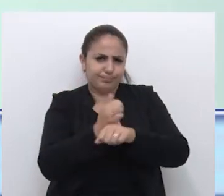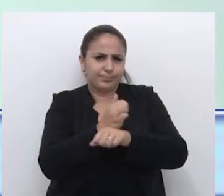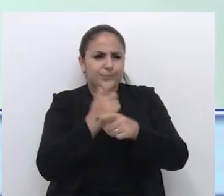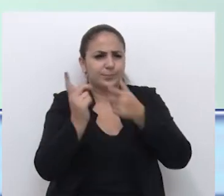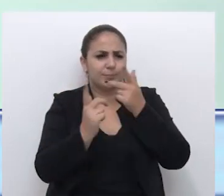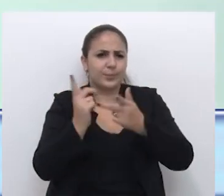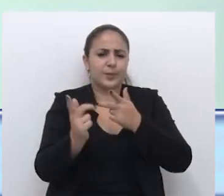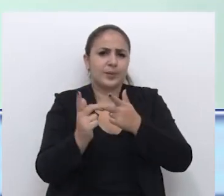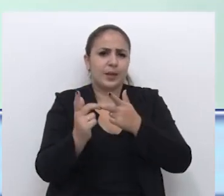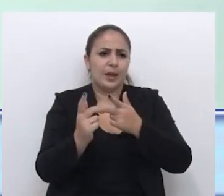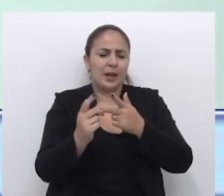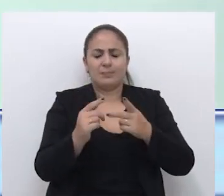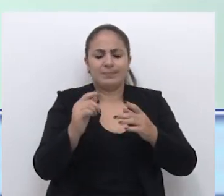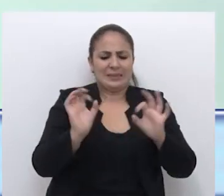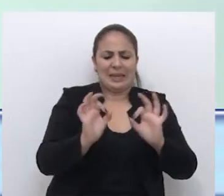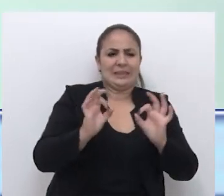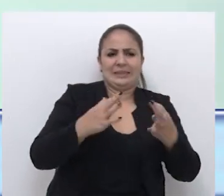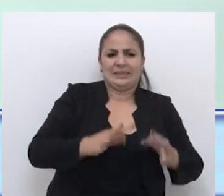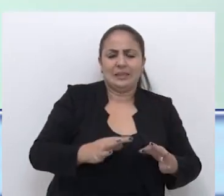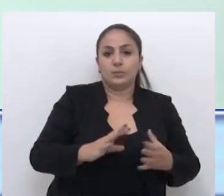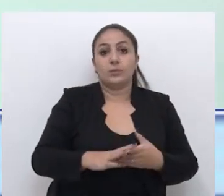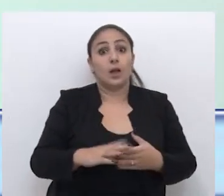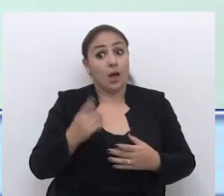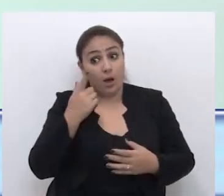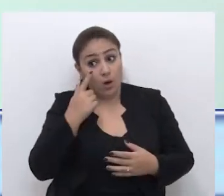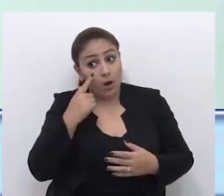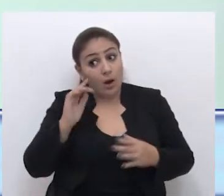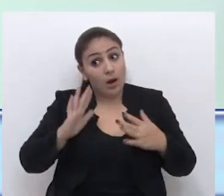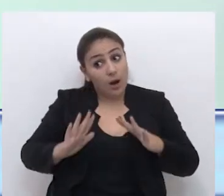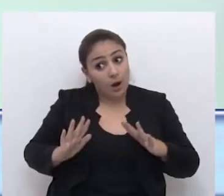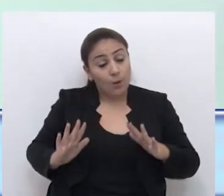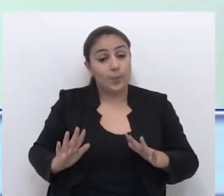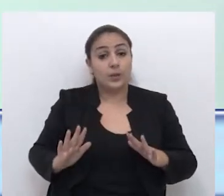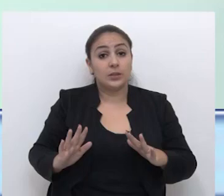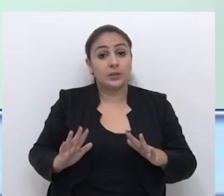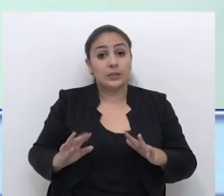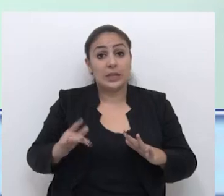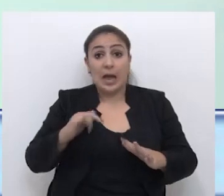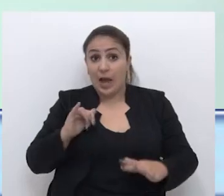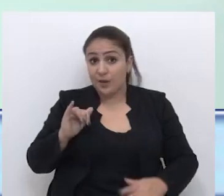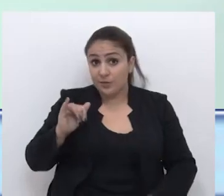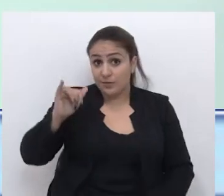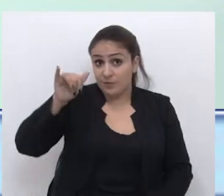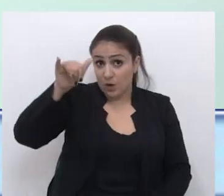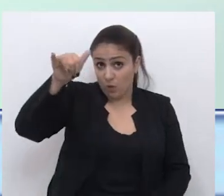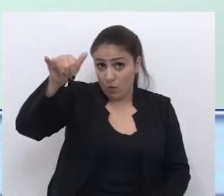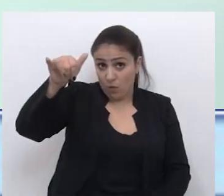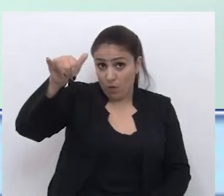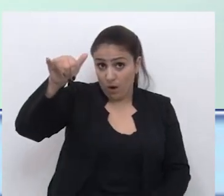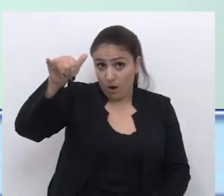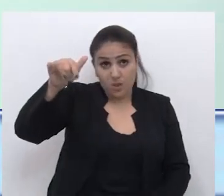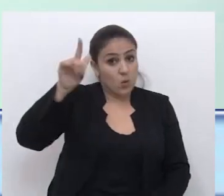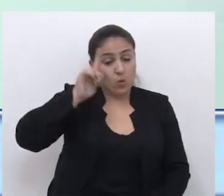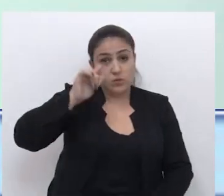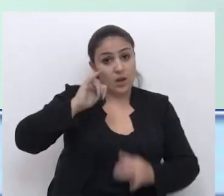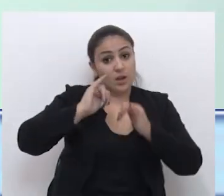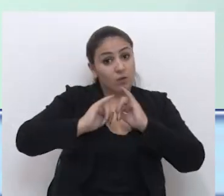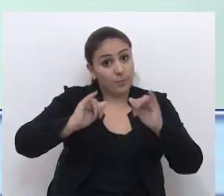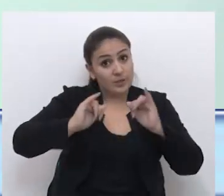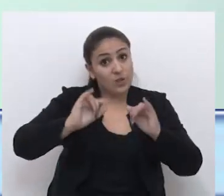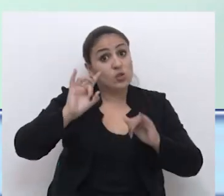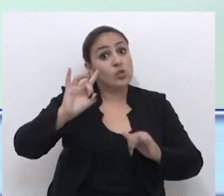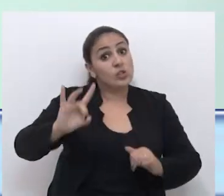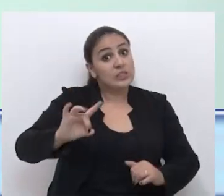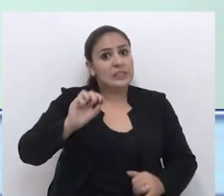vêm para mim dizendo assim e hoje dia parece que nada dá certo. Eu falei, não é que nada dá certo, é tem um viés aí. Avião que voa não vira notícia, só o avião que cai.